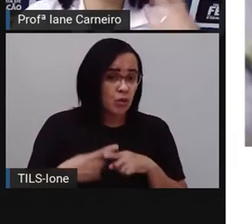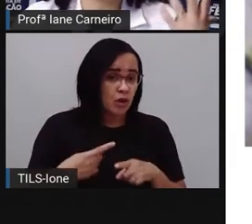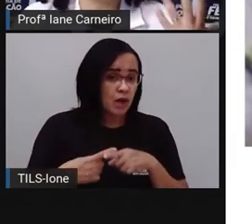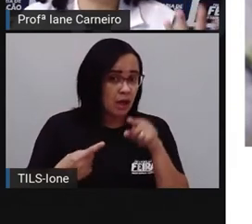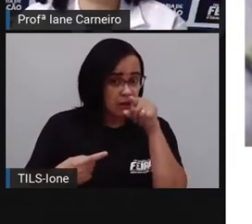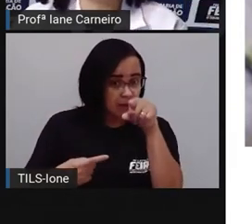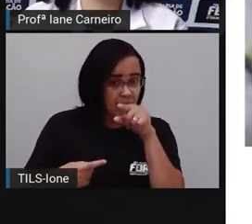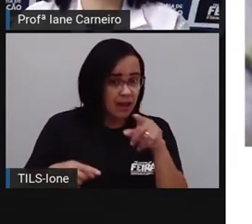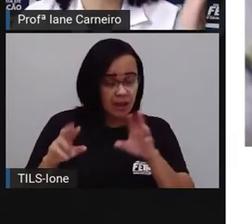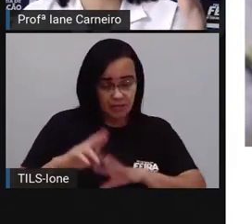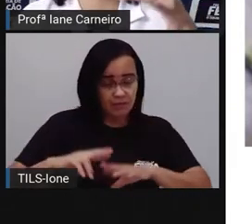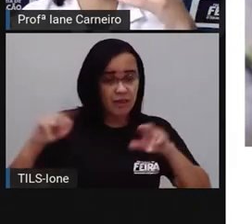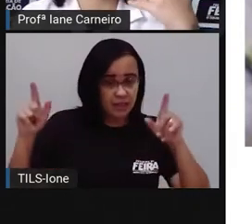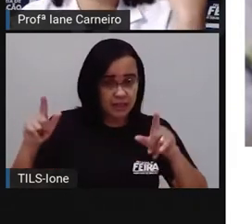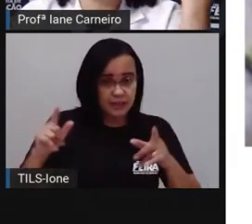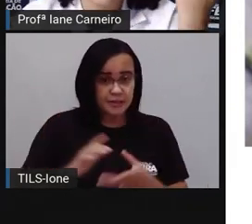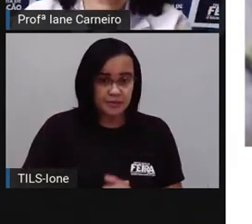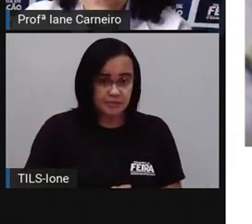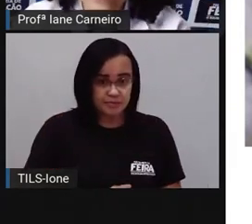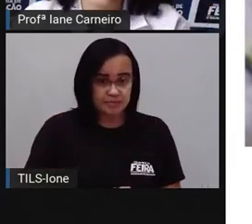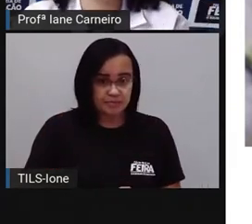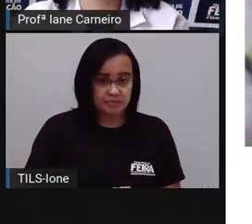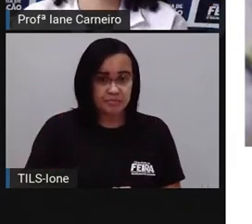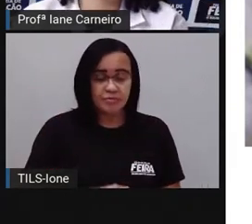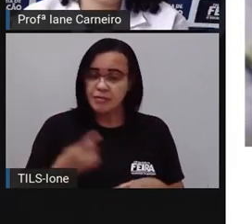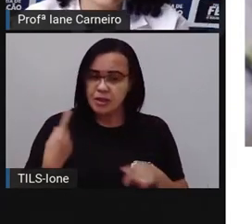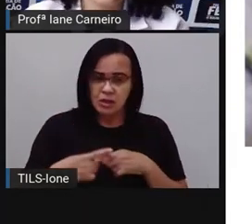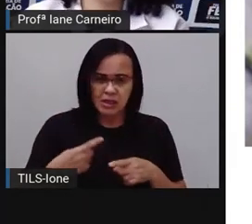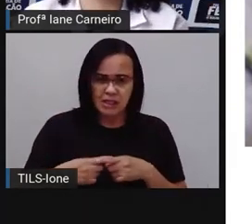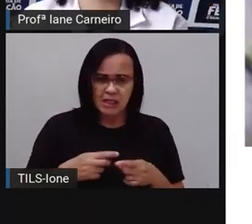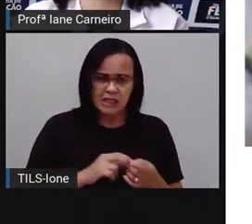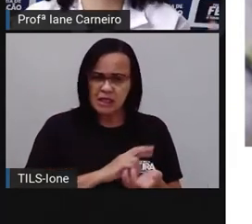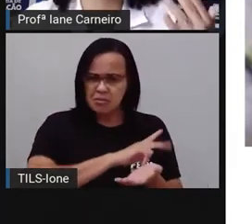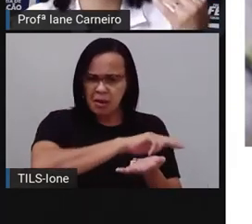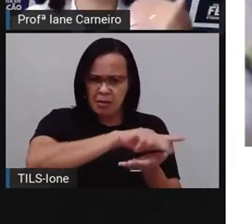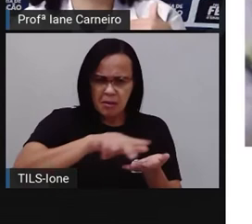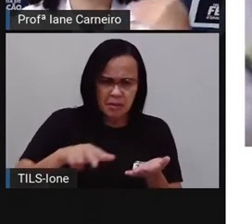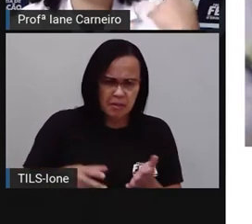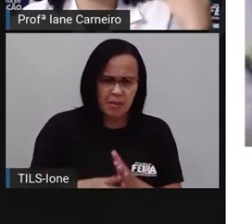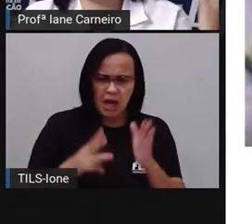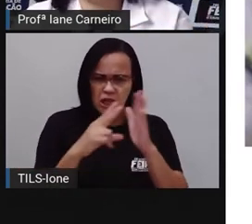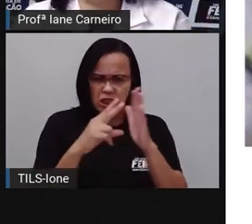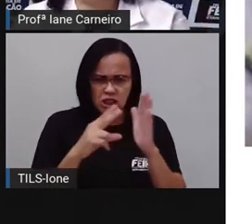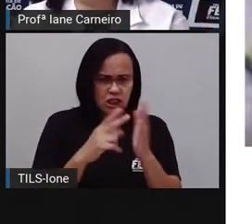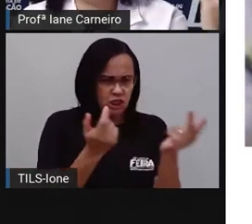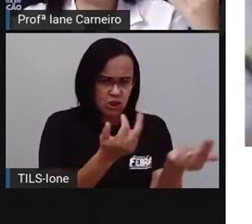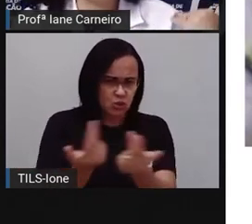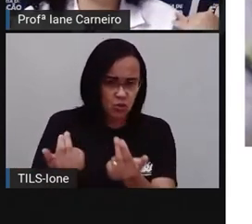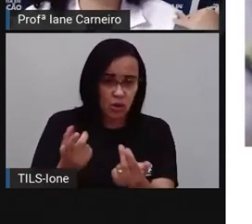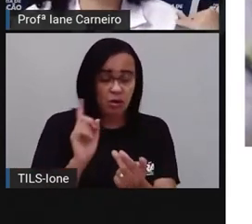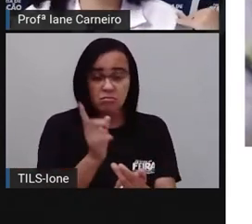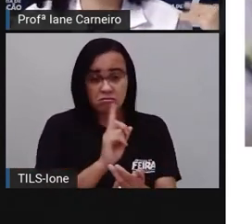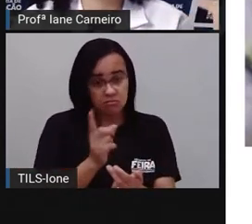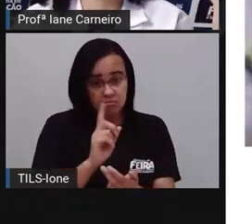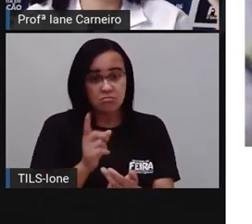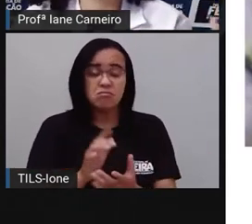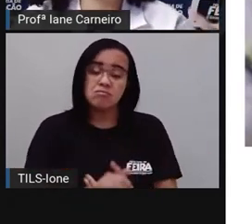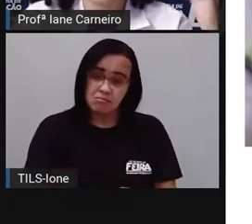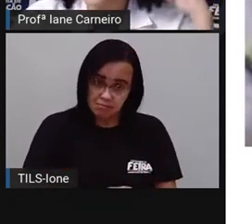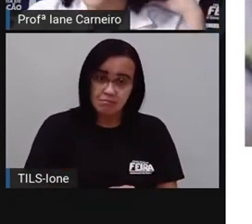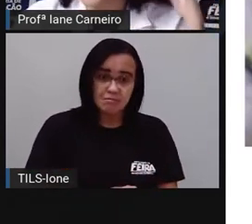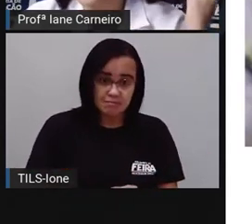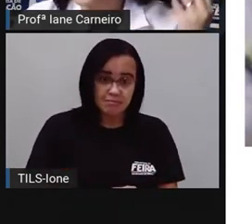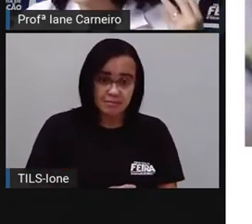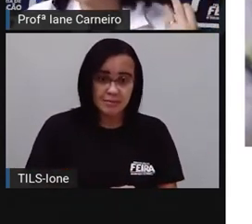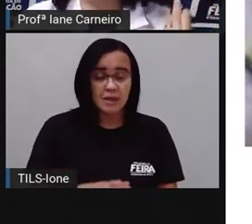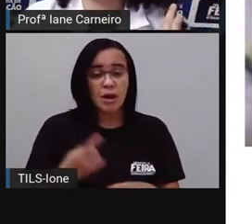né? Nem todo indígena vai ter as mesmas características de Sônia, né? Então, vão ter a Pró, por exemplo, tem uma amiga que é indígena que o cabelo